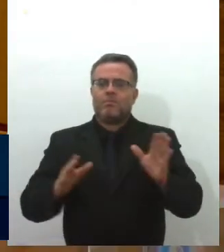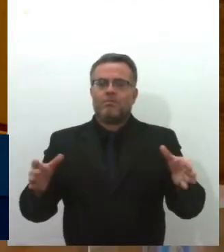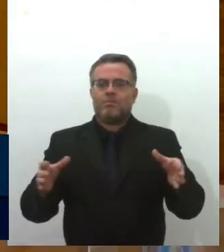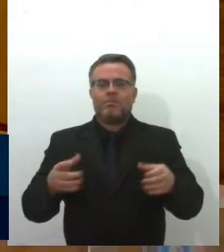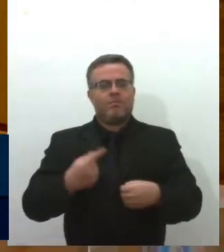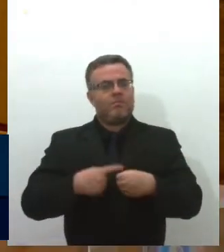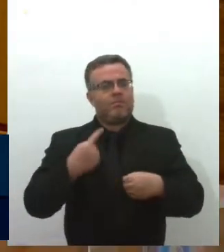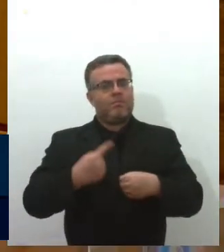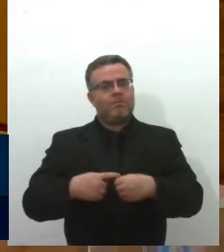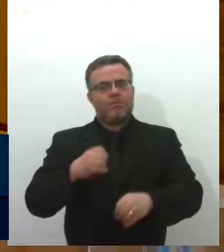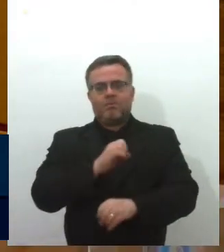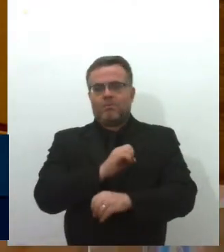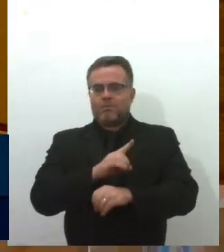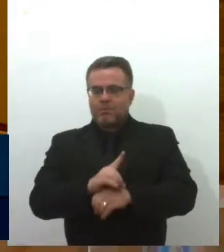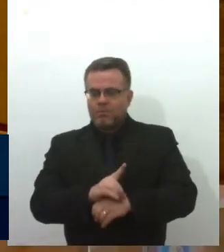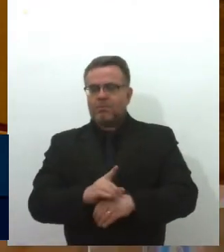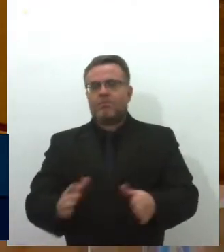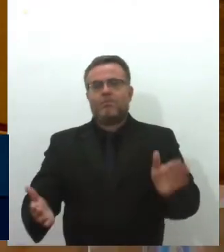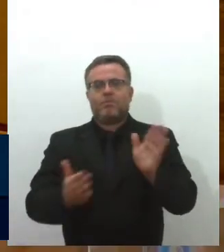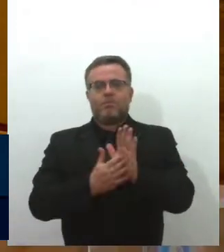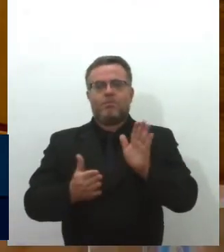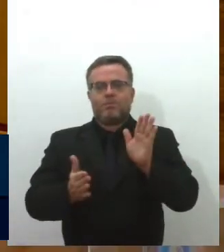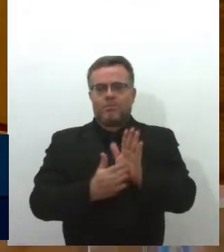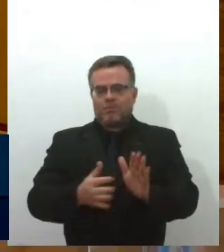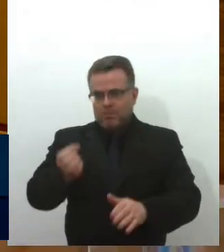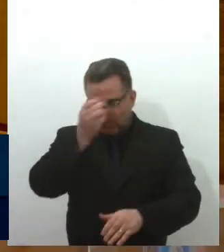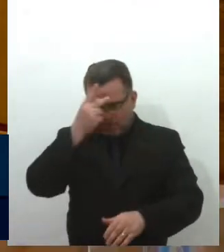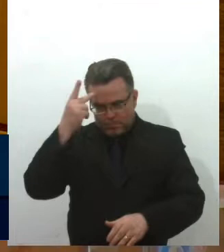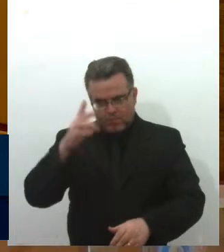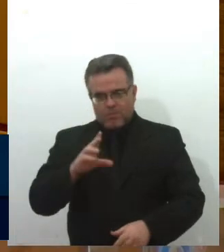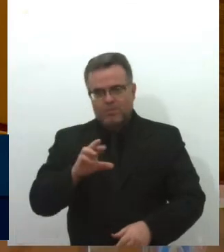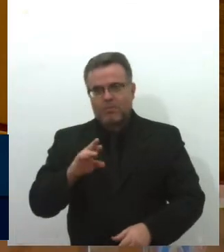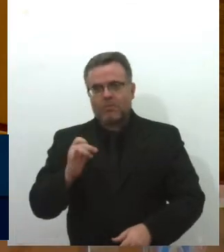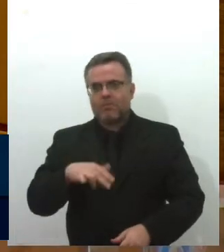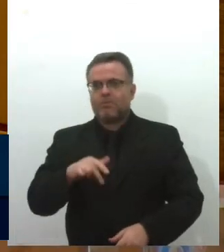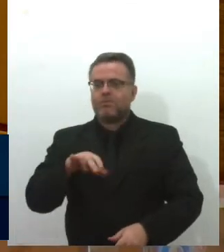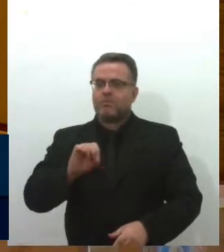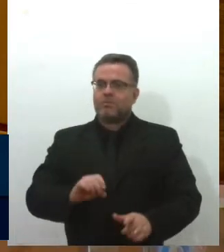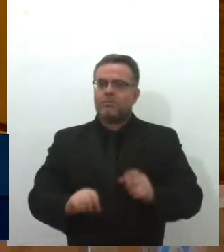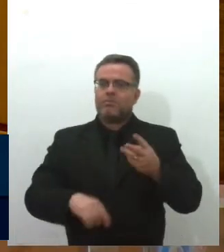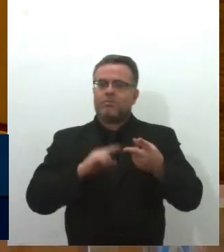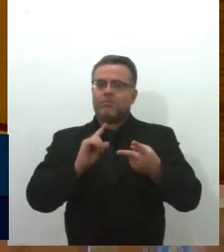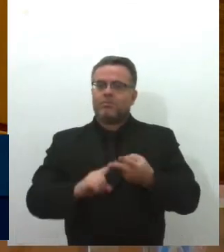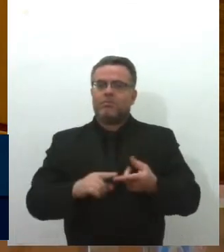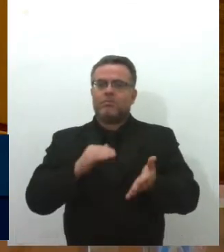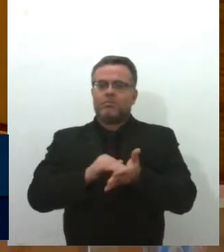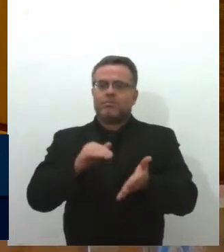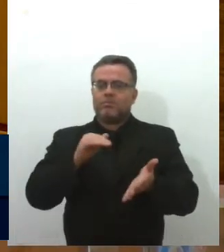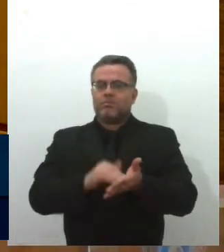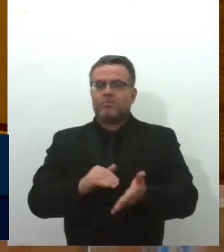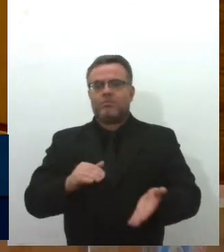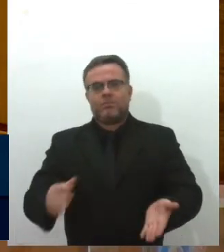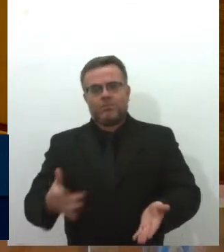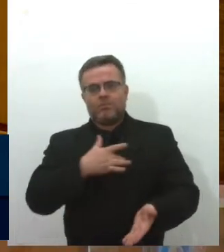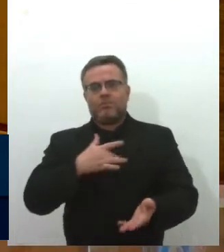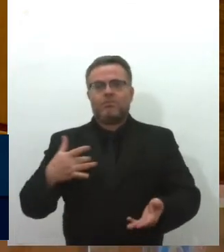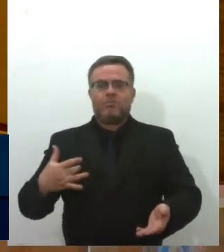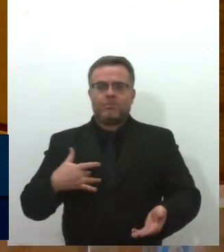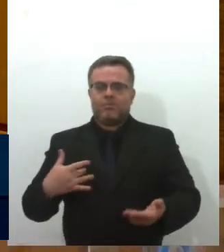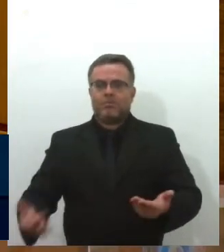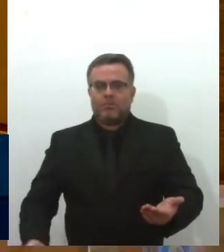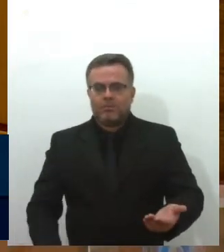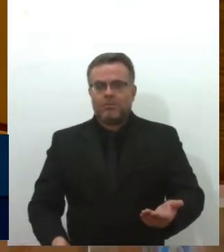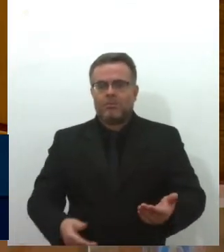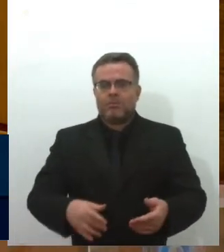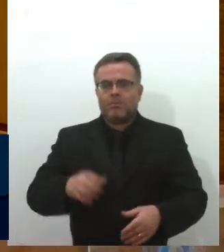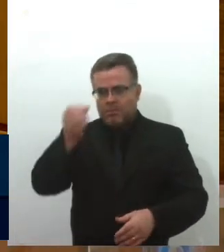Simão Dias, parabéns, o prefeito Cristiano Viana, parabéns, o secretário de Saúde e vice-prefeito